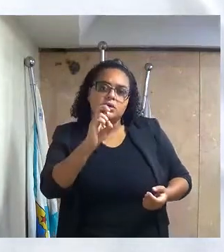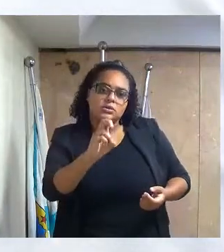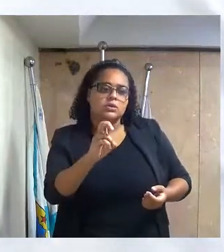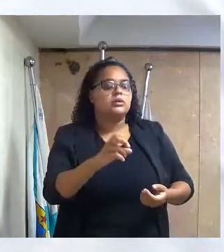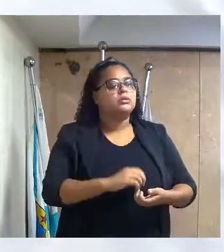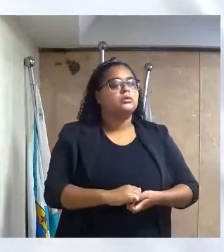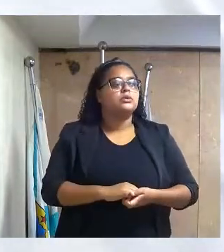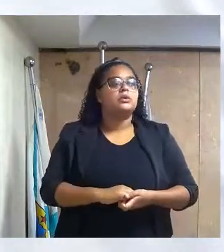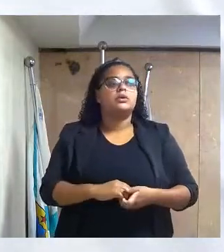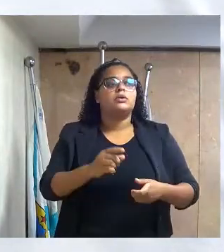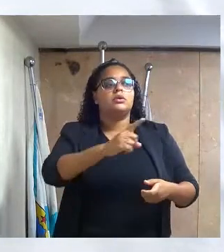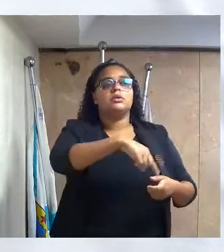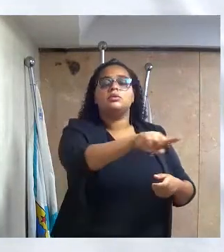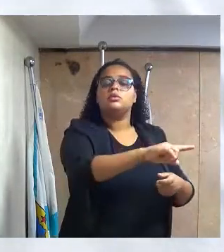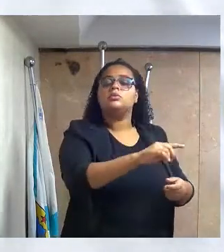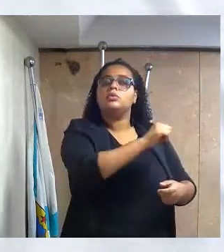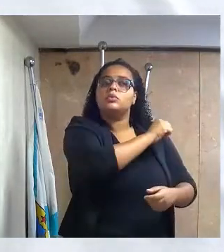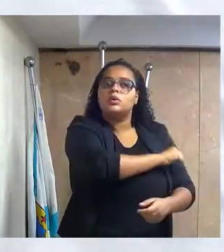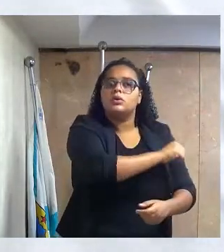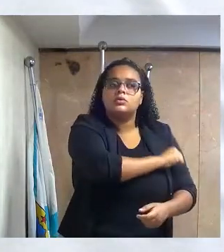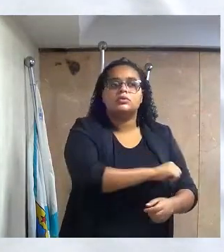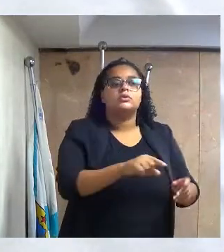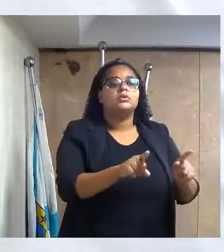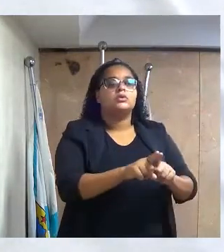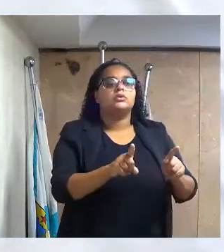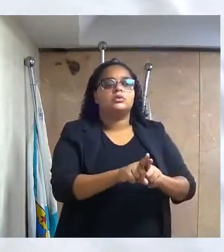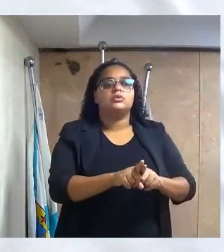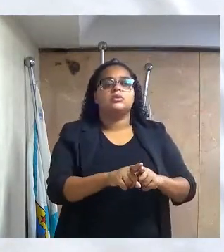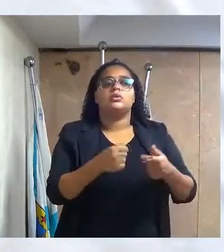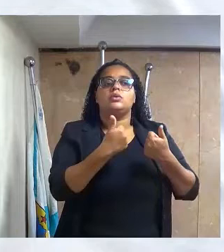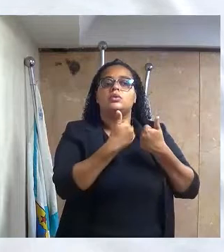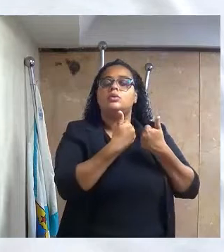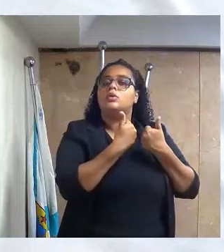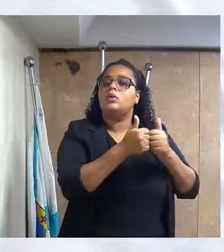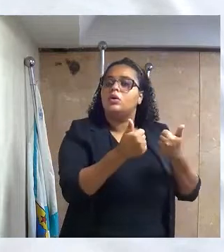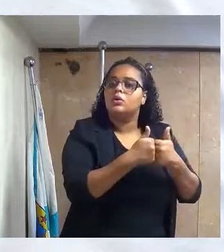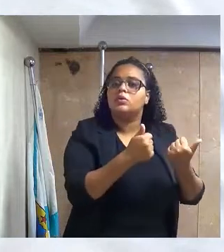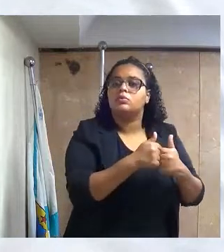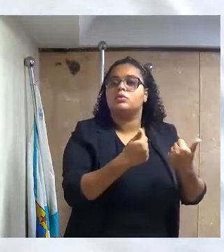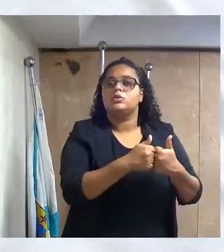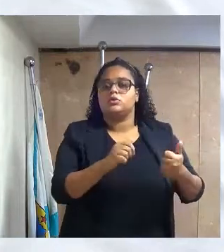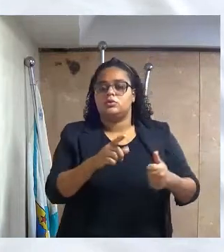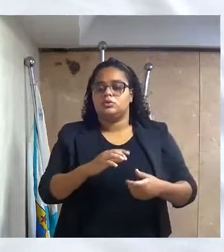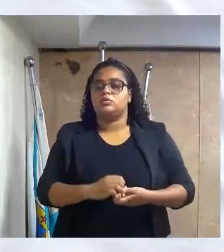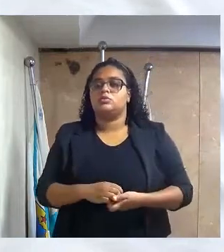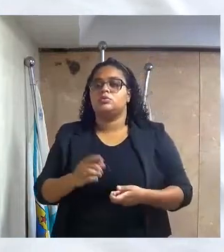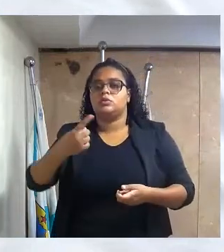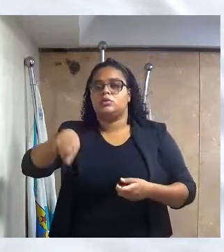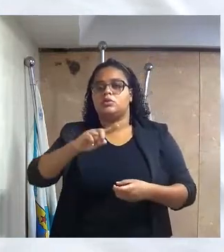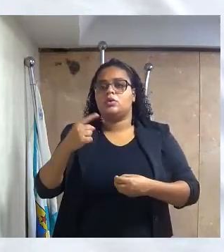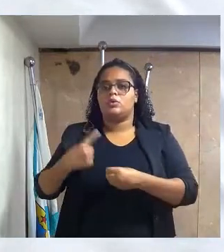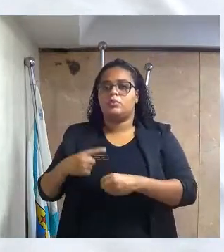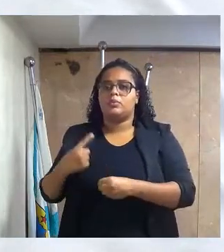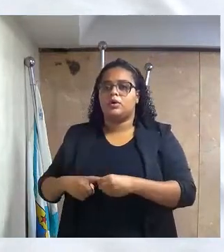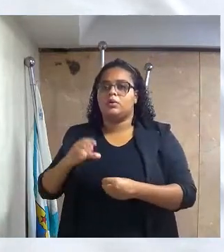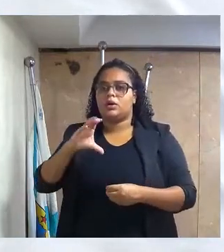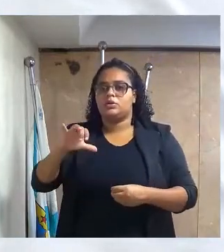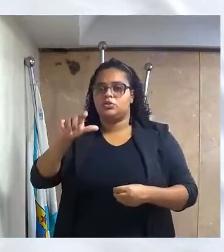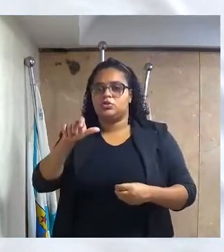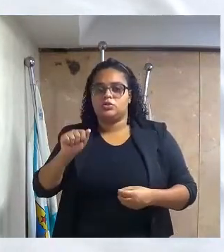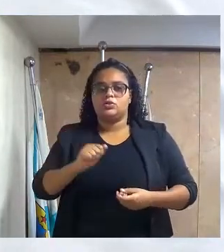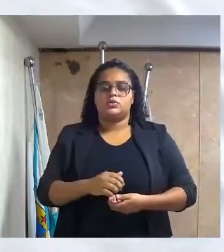em prédios públicos de veículos que realizam o transporte coletivo de passageiros no âmbito do município do Duque de Caxias.